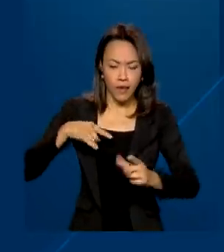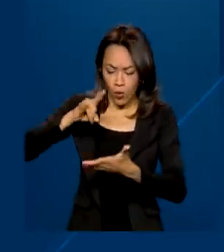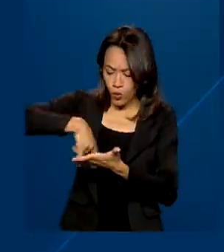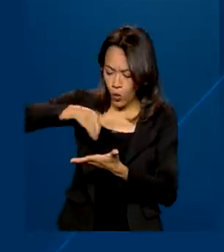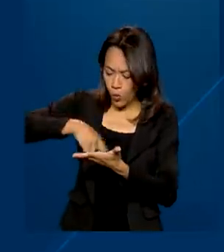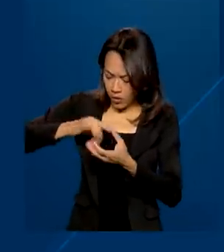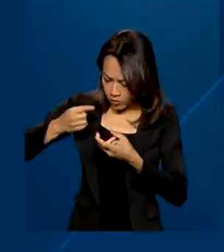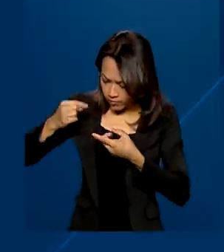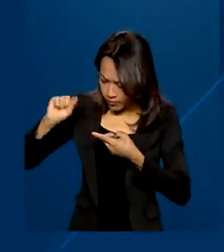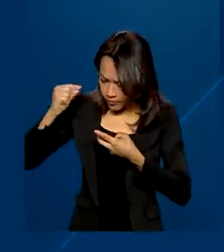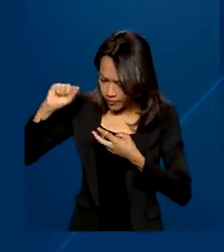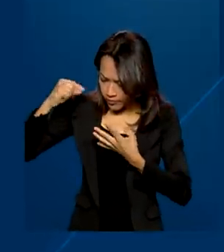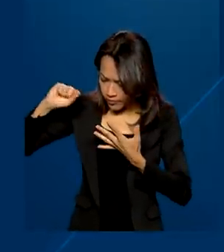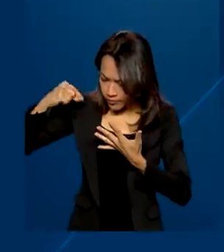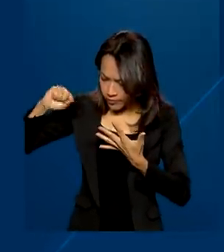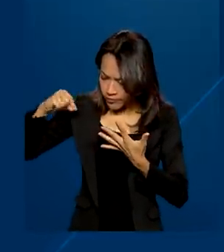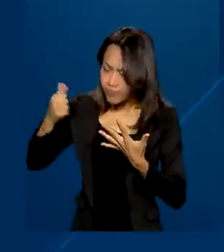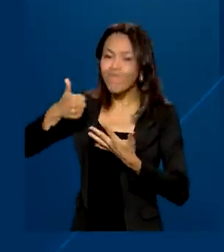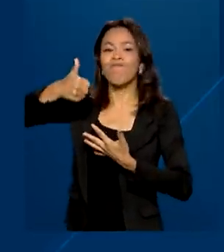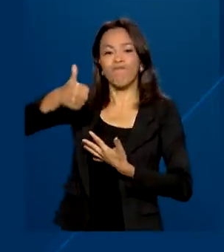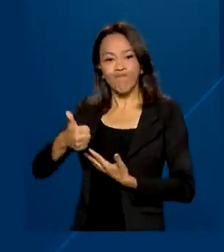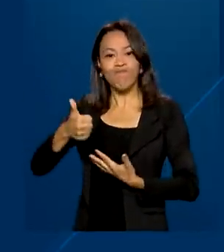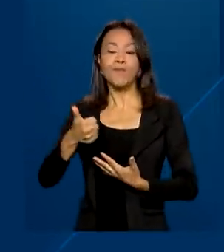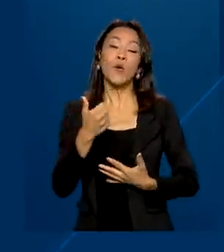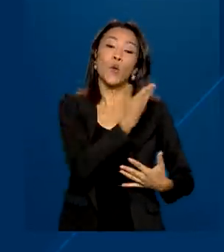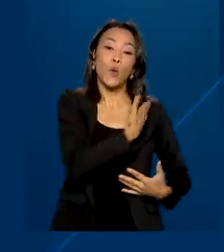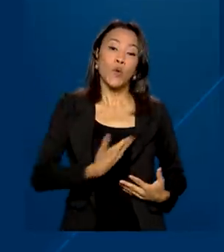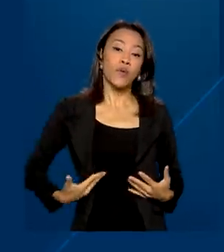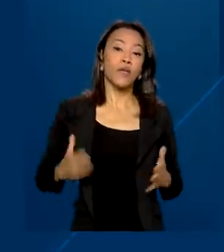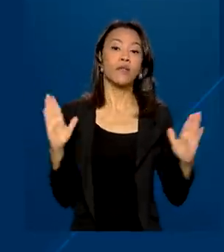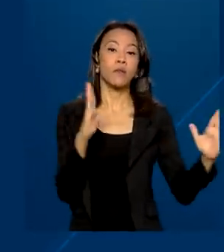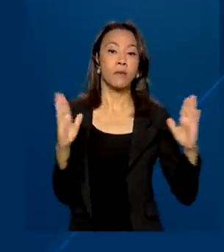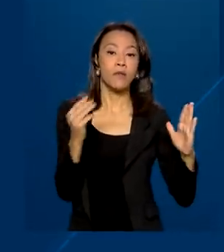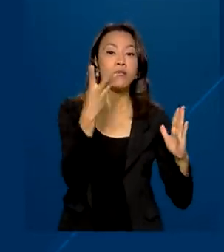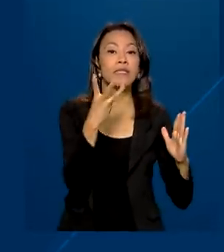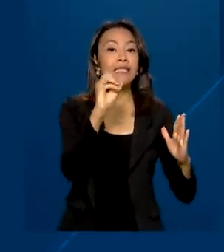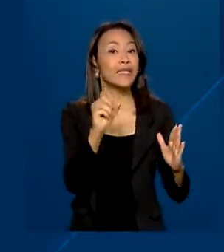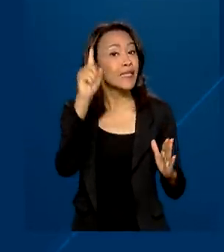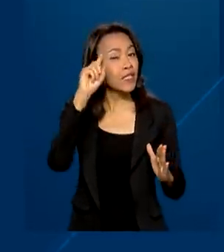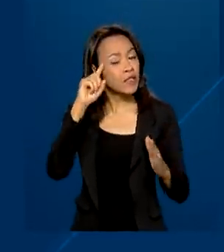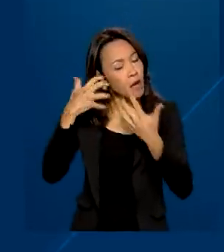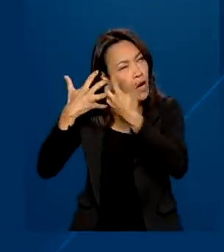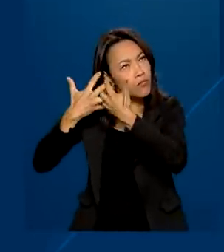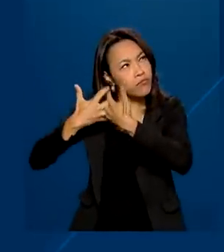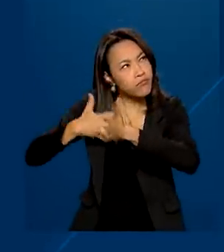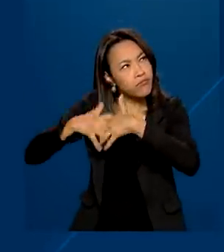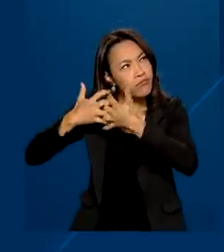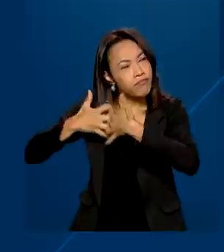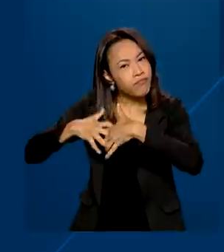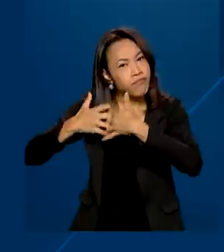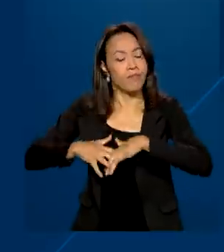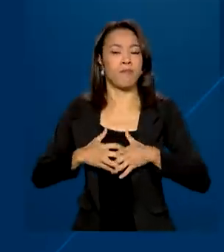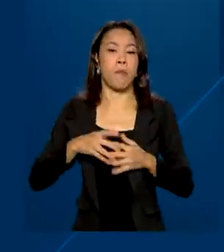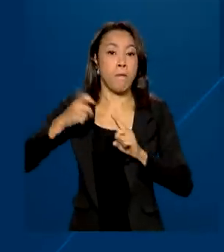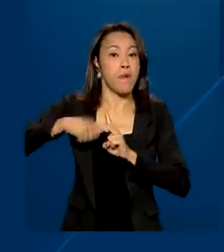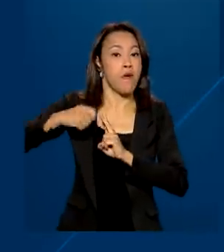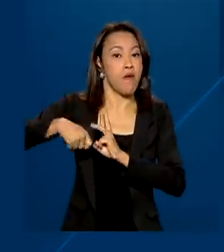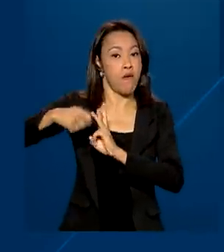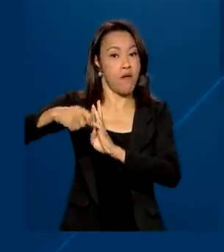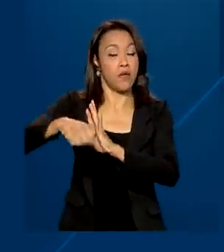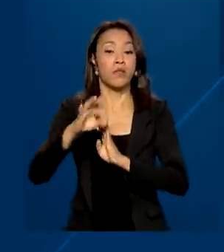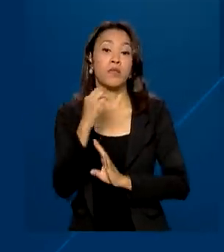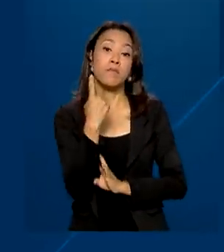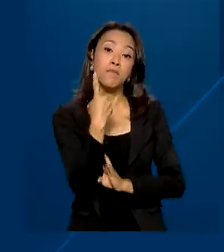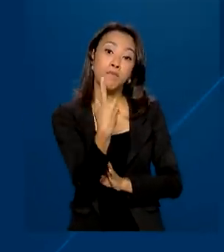toda correta, o governo tem até 30 dias para analisar o caso. Todos os meses, cerca de 1